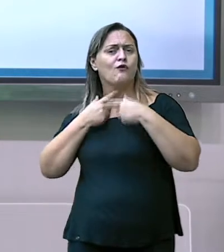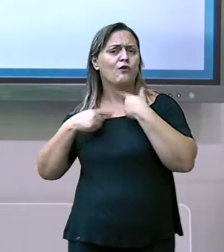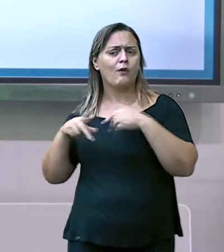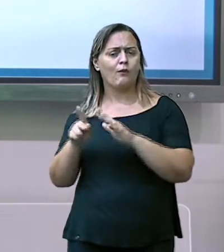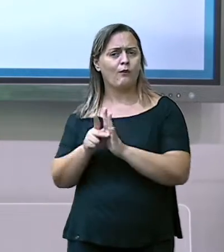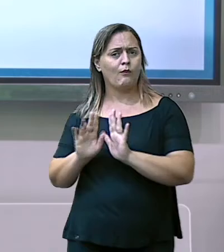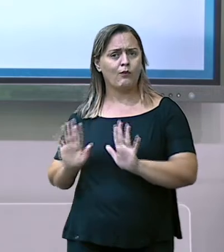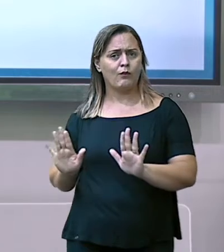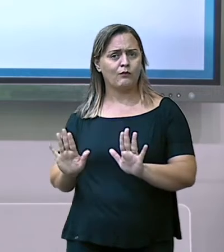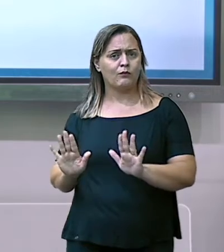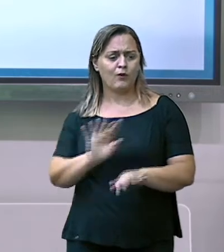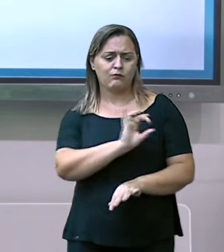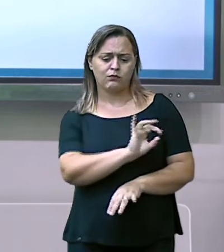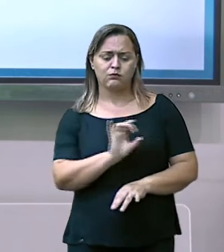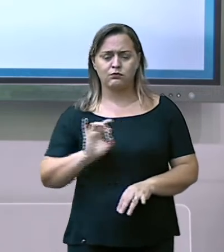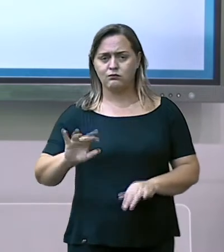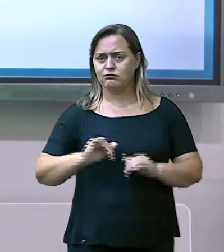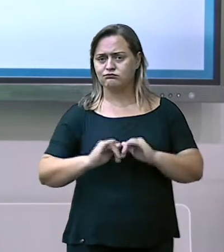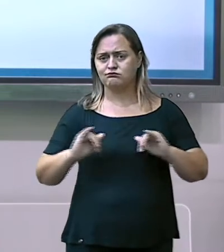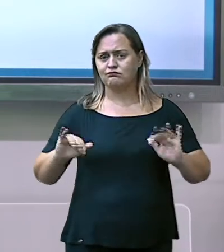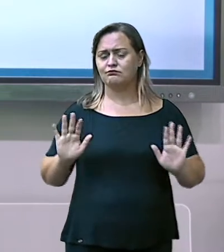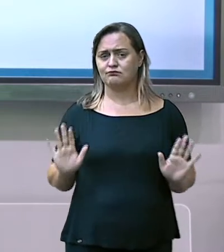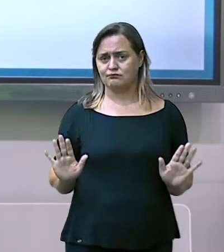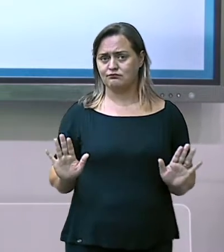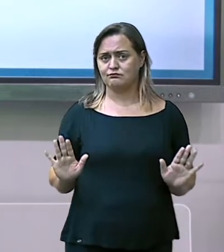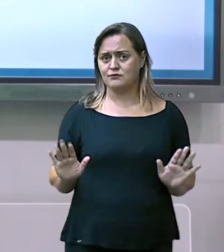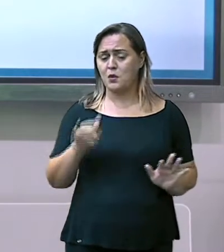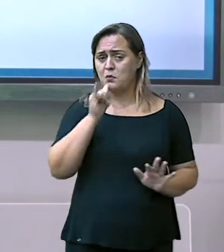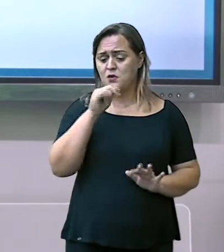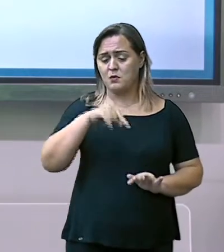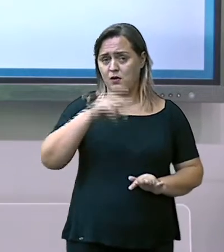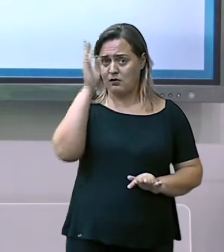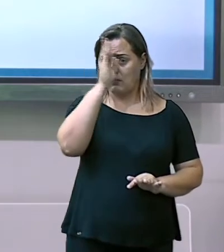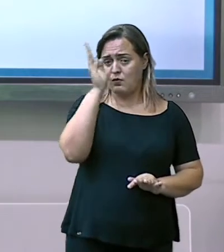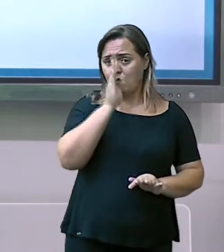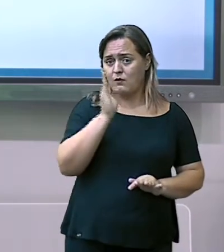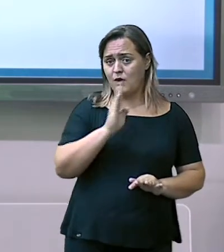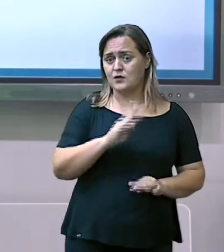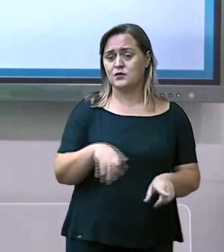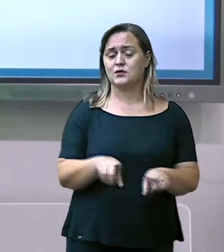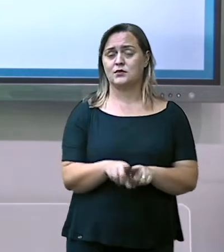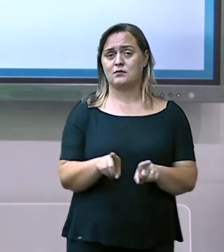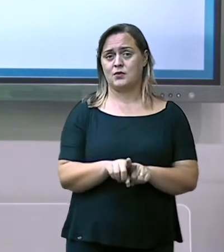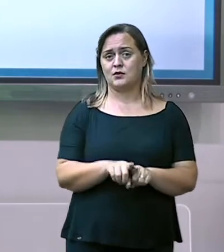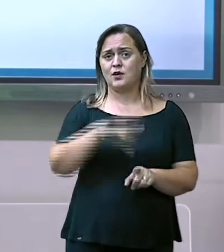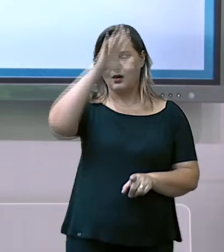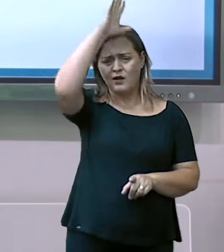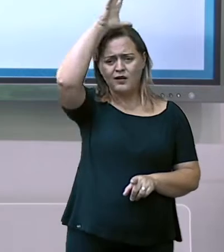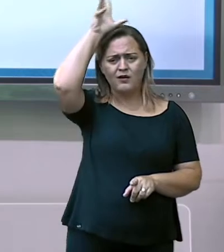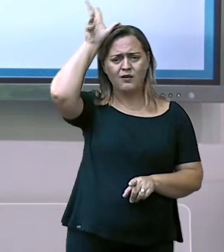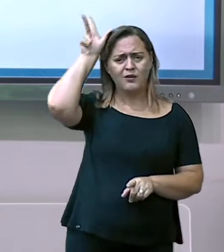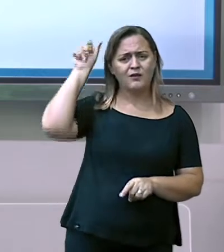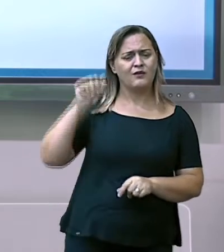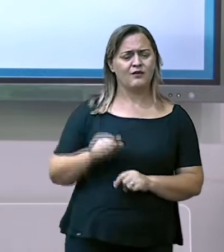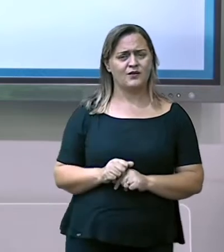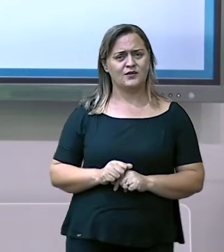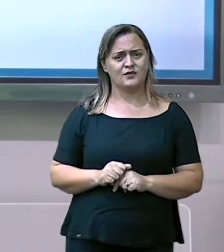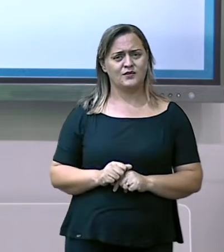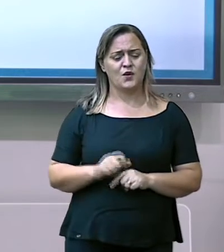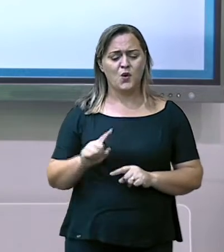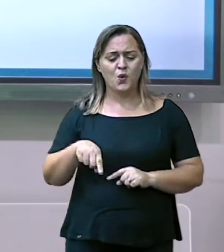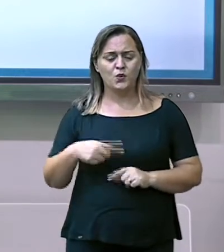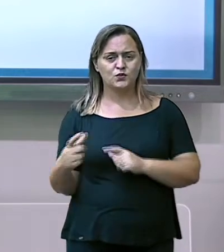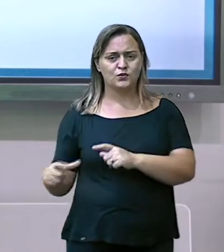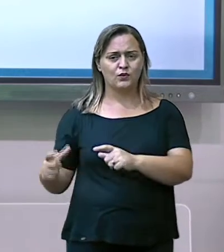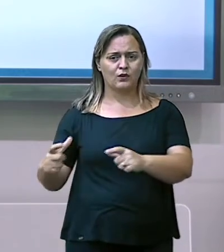Podemos citar exemplos no Brasil, na Amazônia, em N lugares